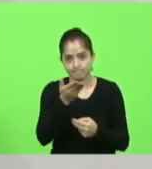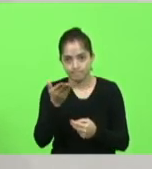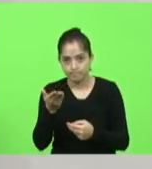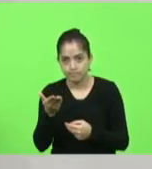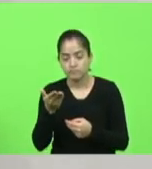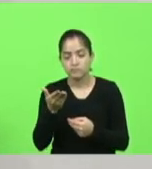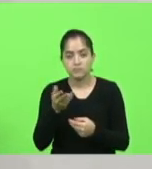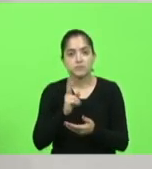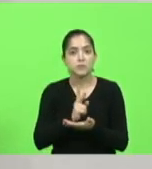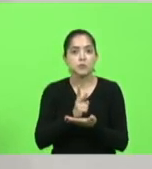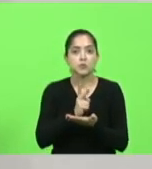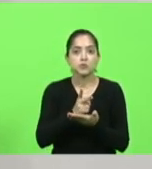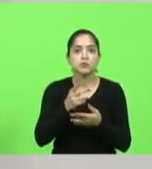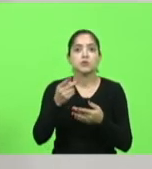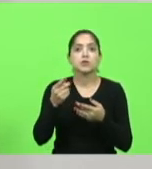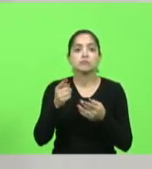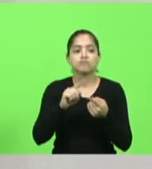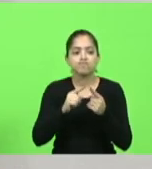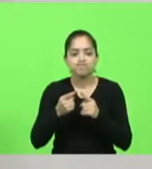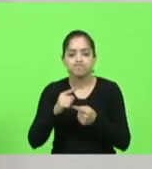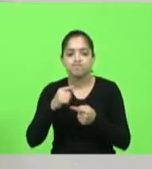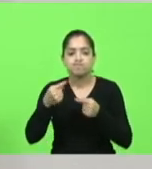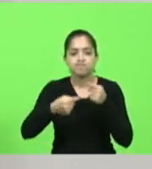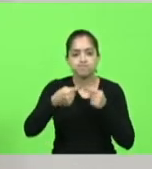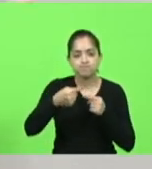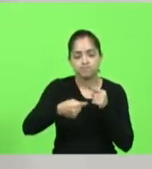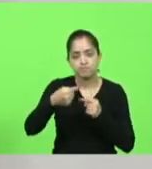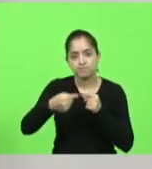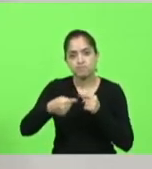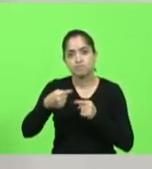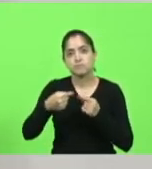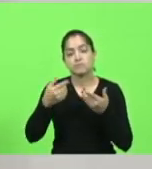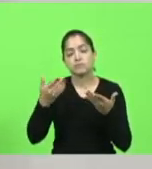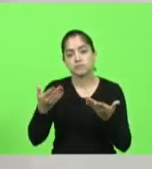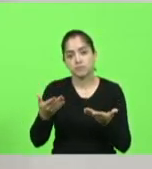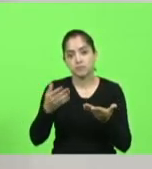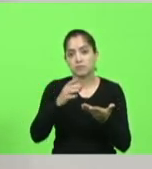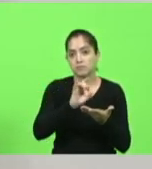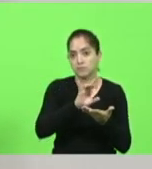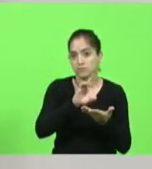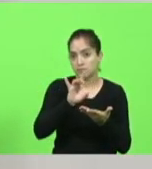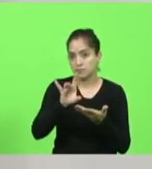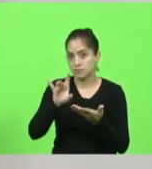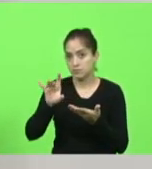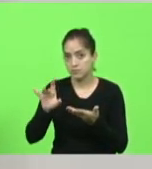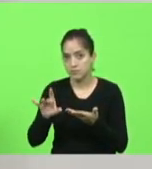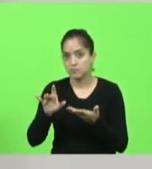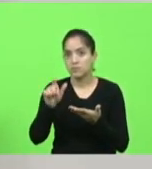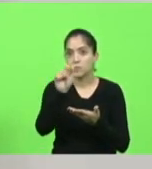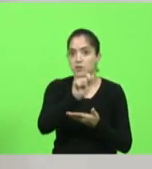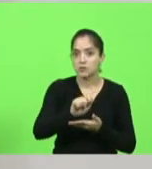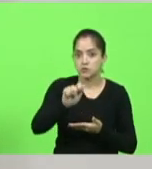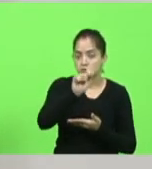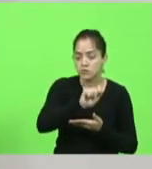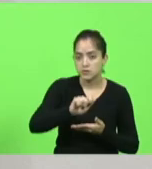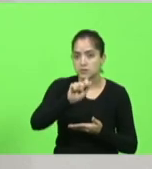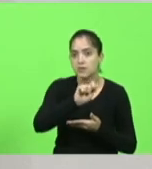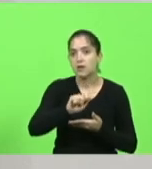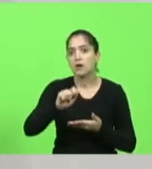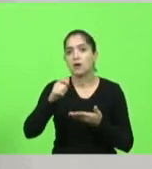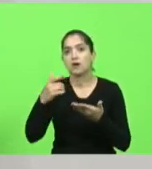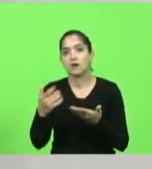gente continuar a negociação e, claro, depois, cada associado, cada entidade